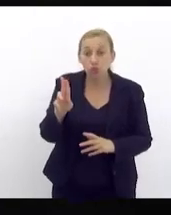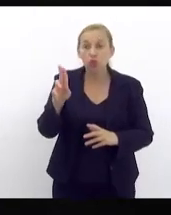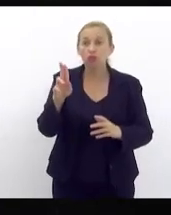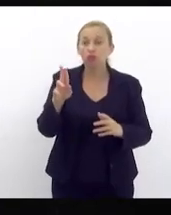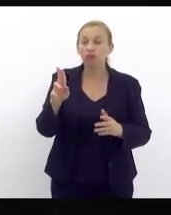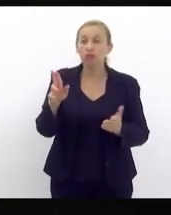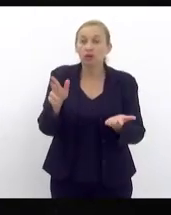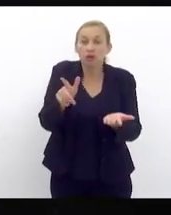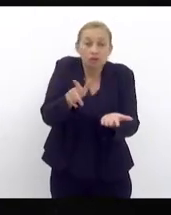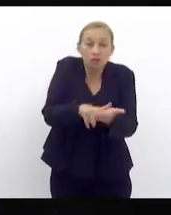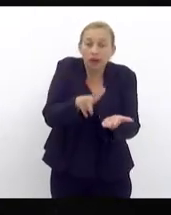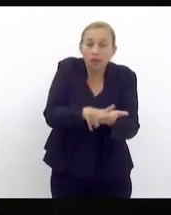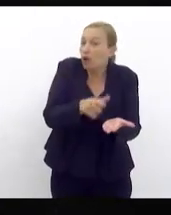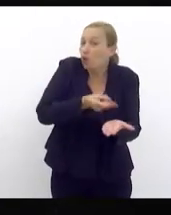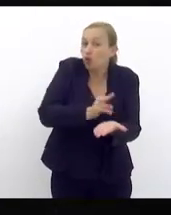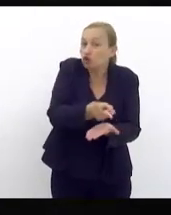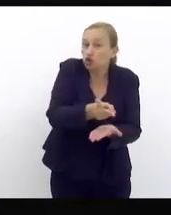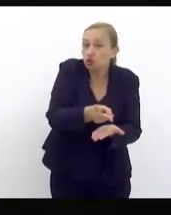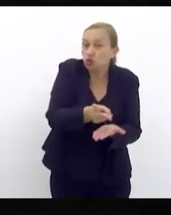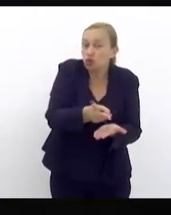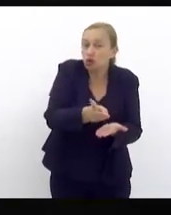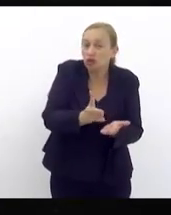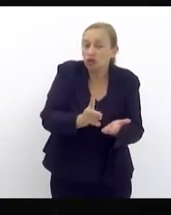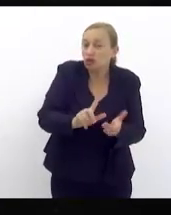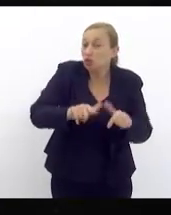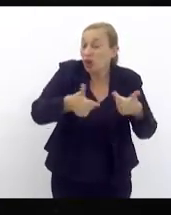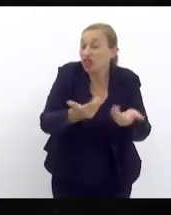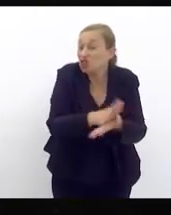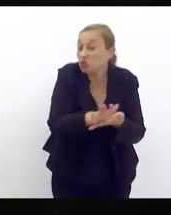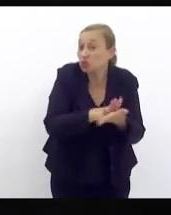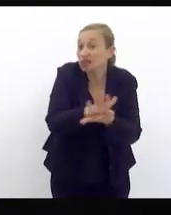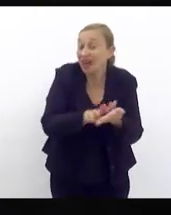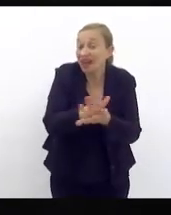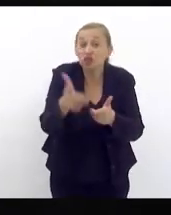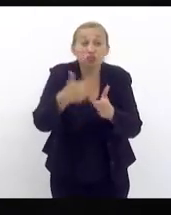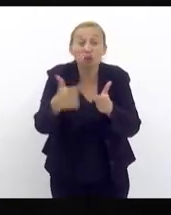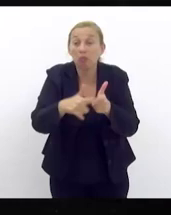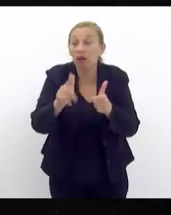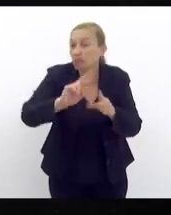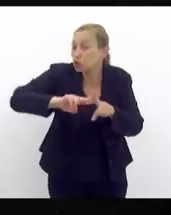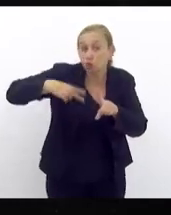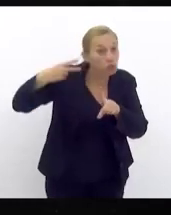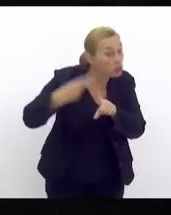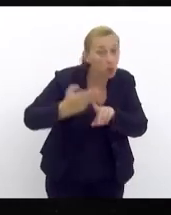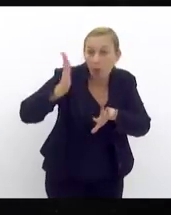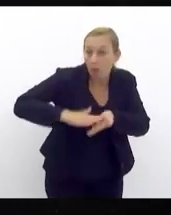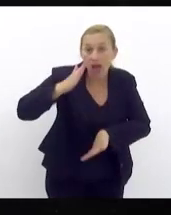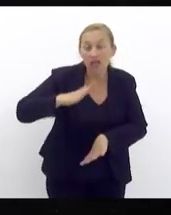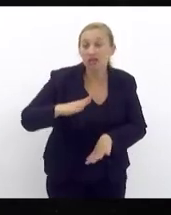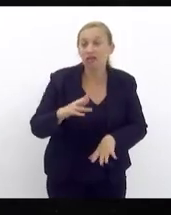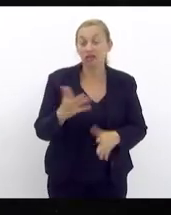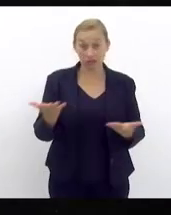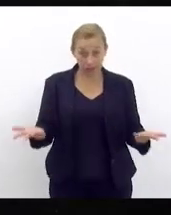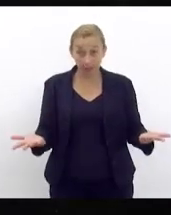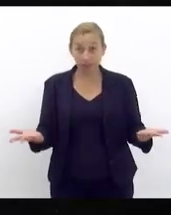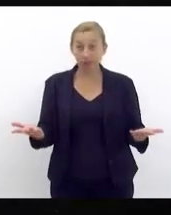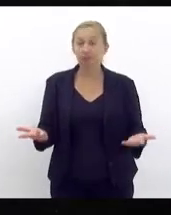aumentou nas pontas e na baixada multiplicaram mais ainda que é onde a população consegue morar